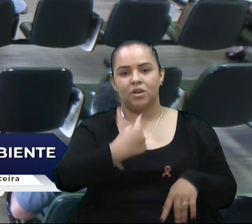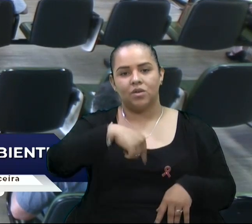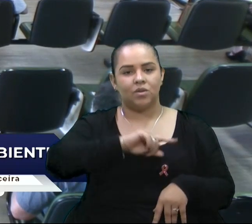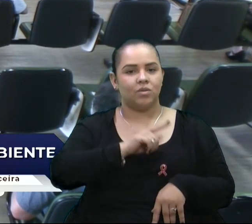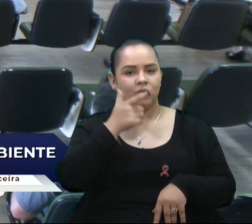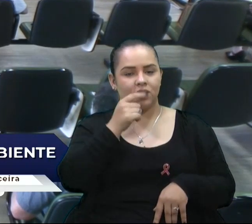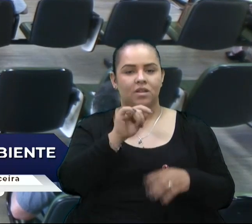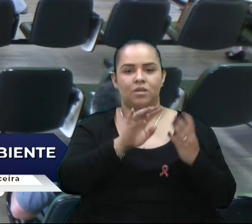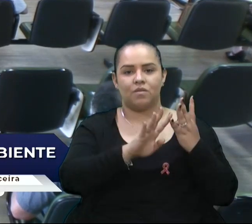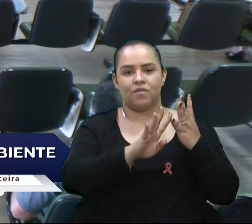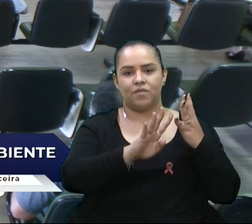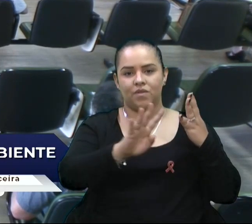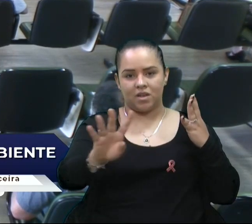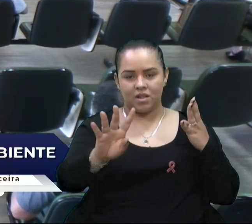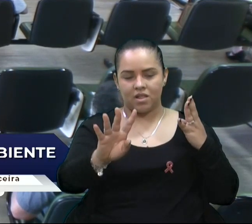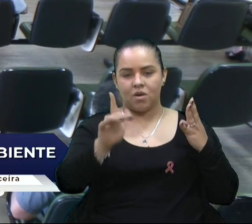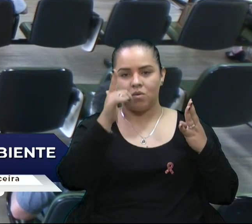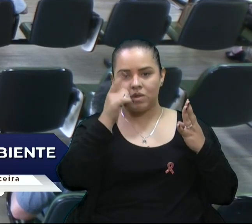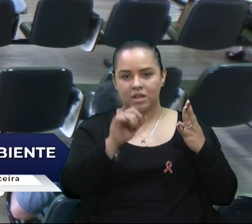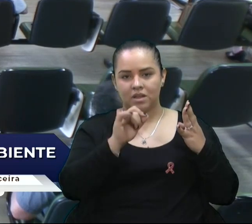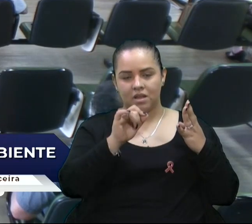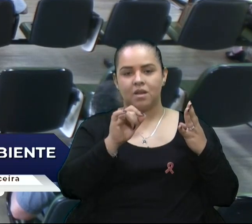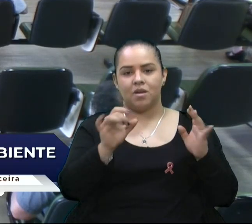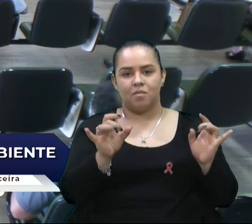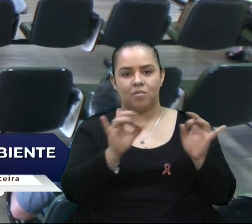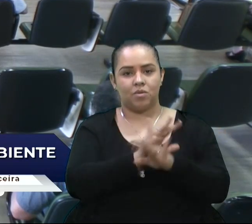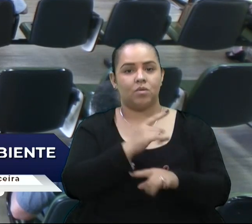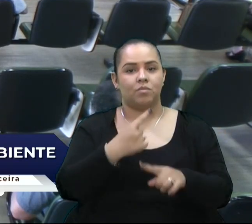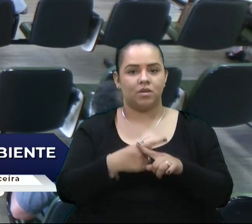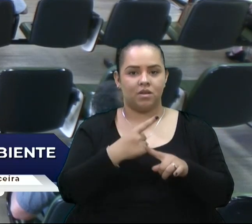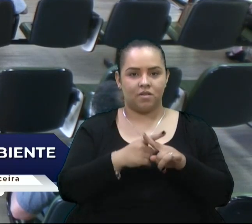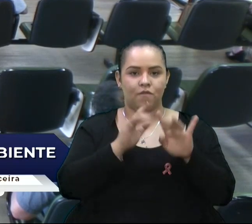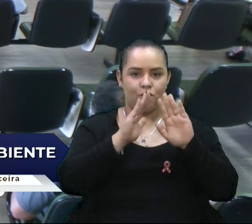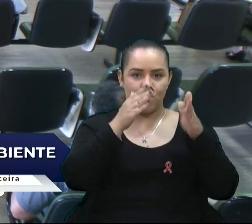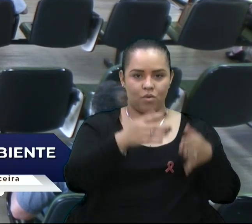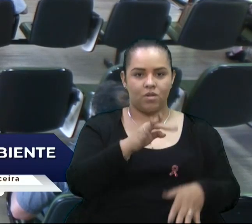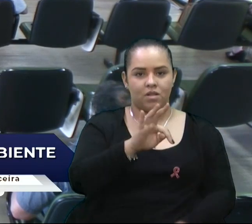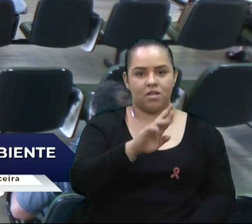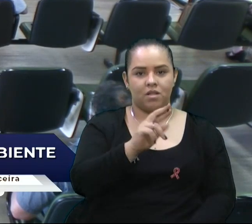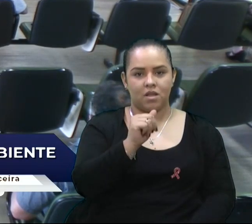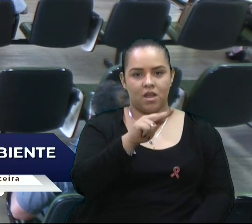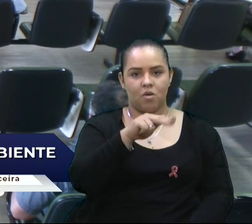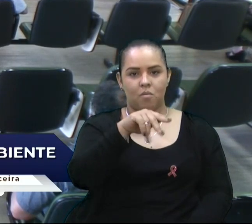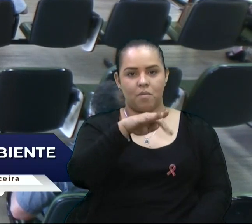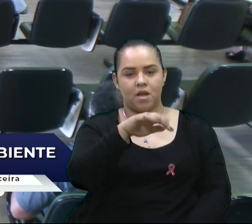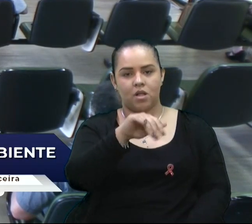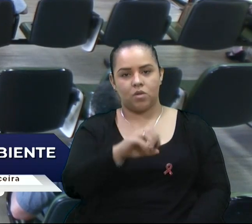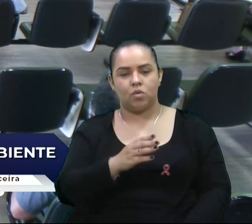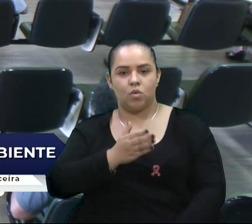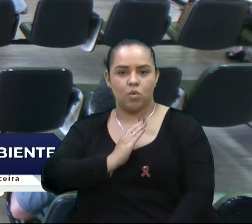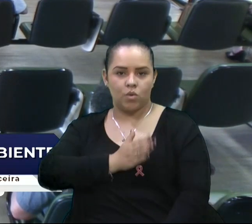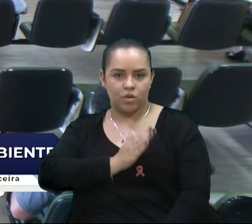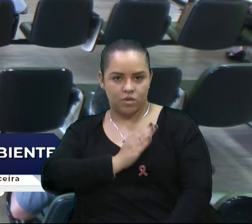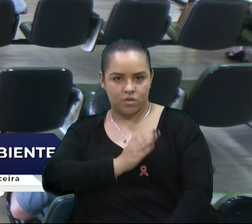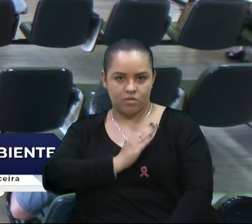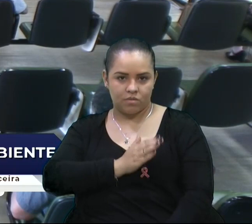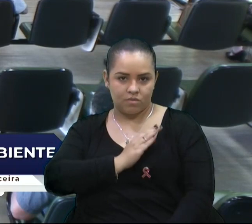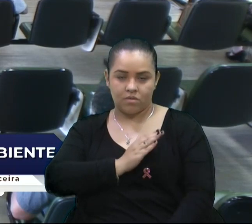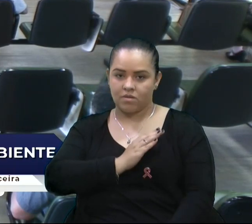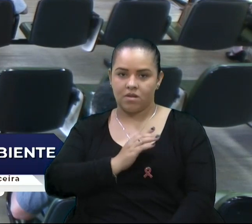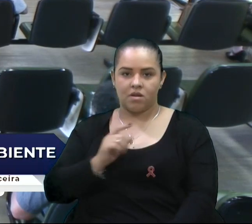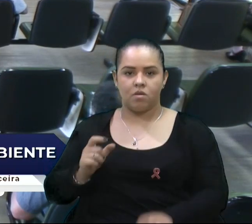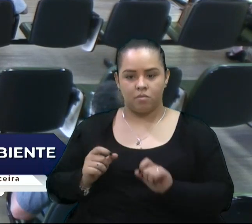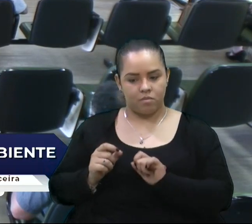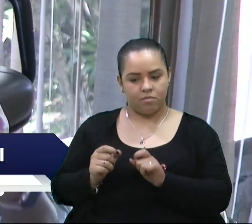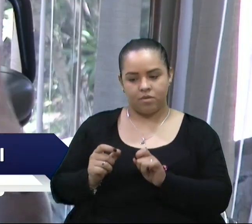fila fluir, porque essa fila basicamente está concentrada na traumata-ortopedia, na cardiologia, na onco nós não temos fila,